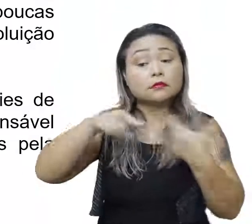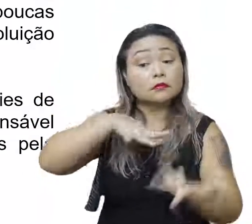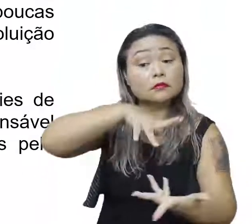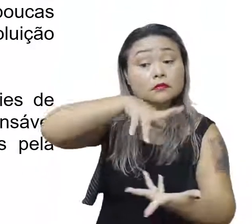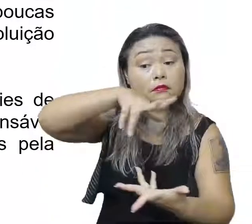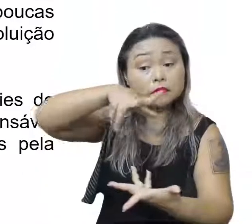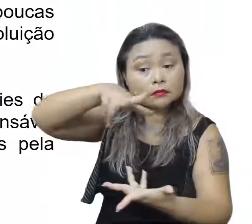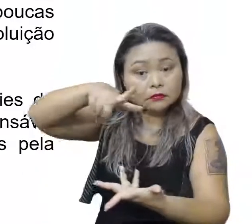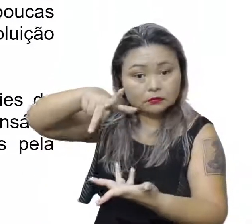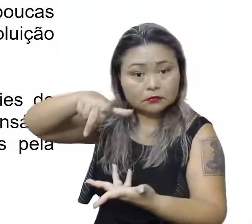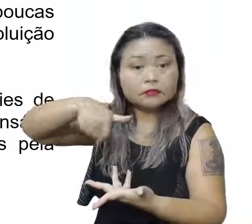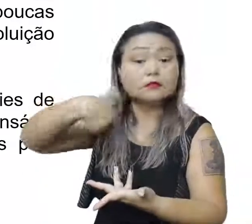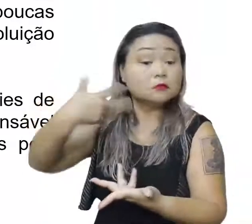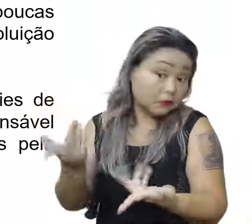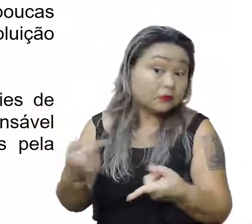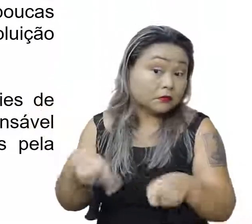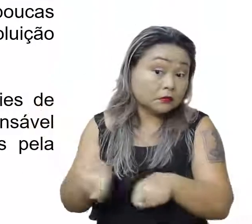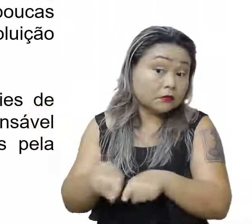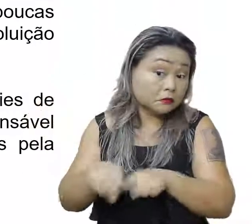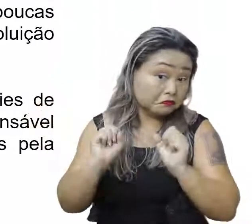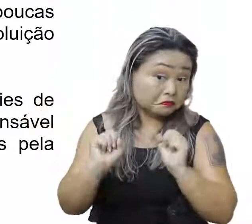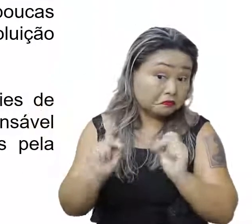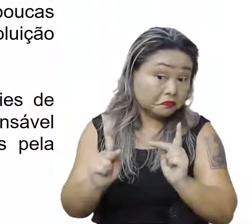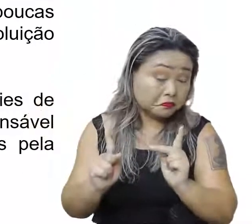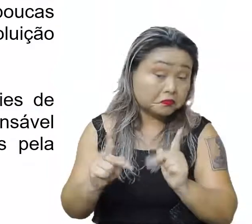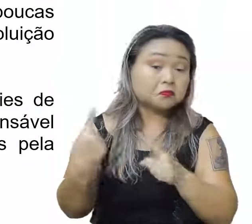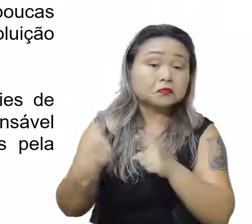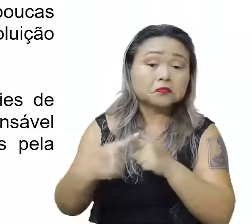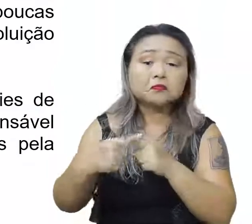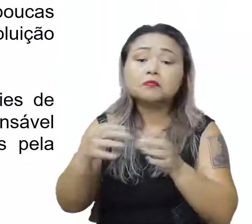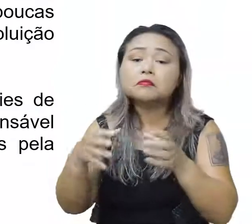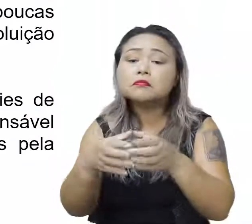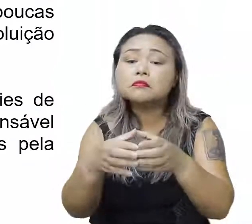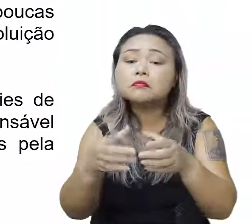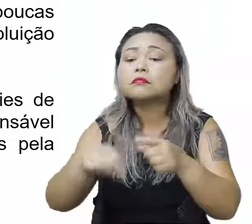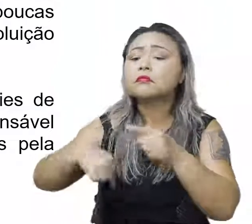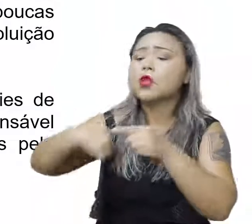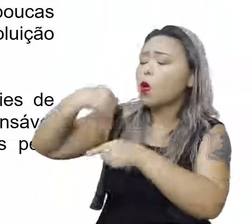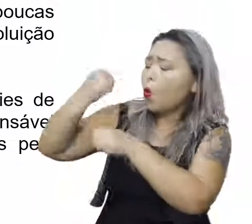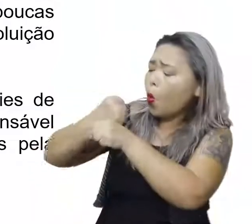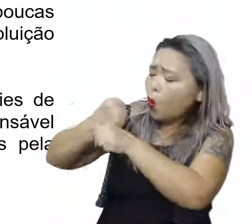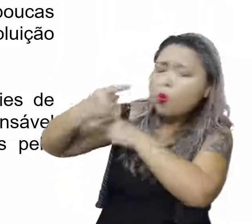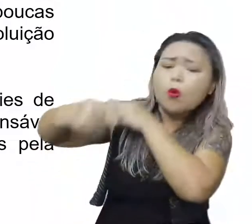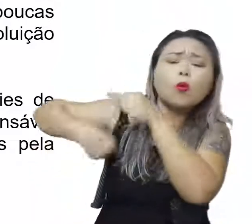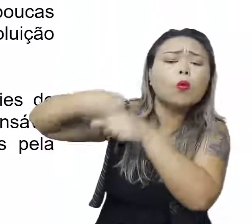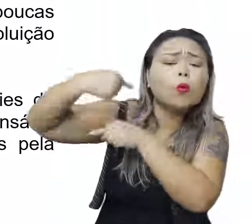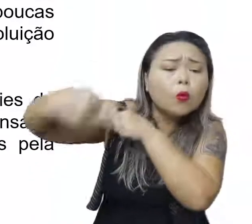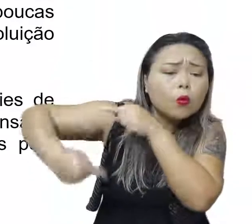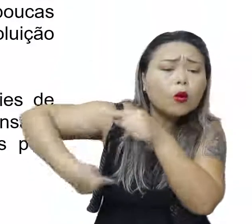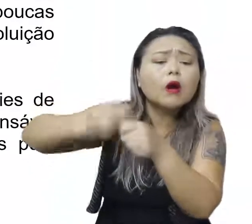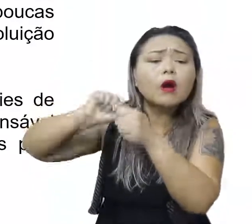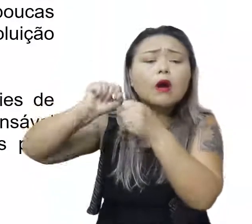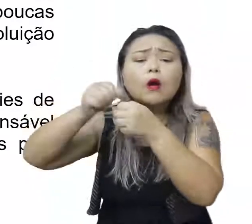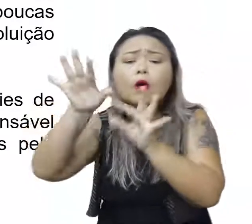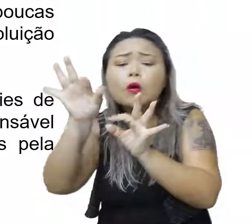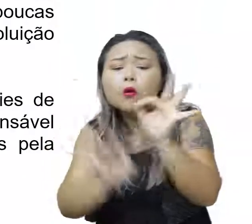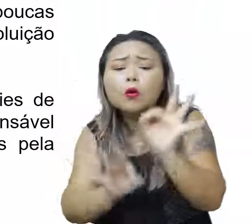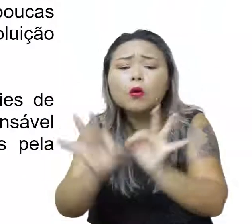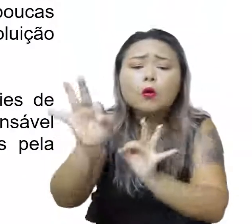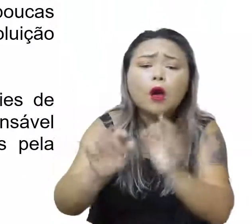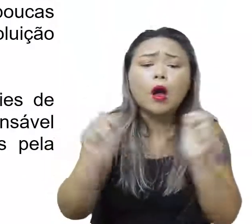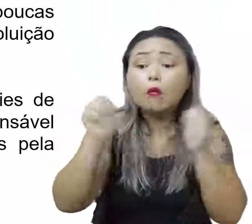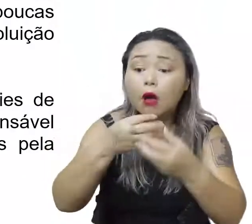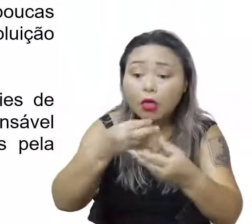Letra B, mundial também. Está ok. Porque as espécies levaram milhões de anos para se constituir